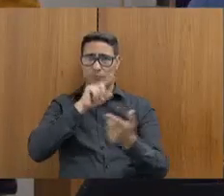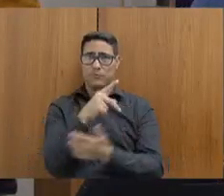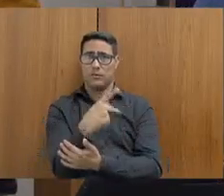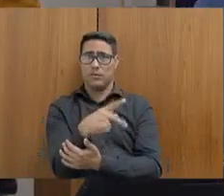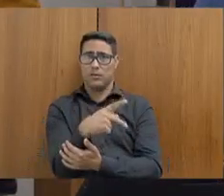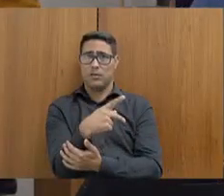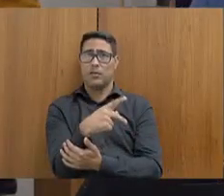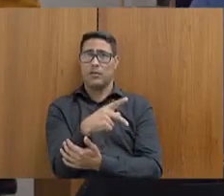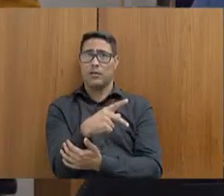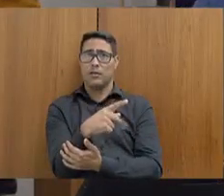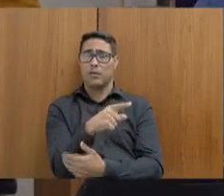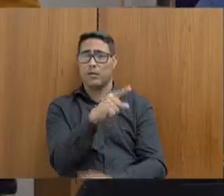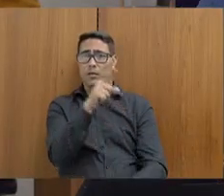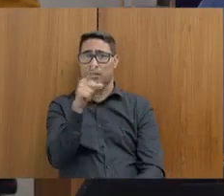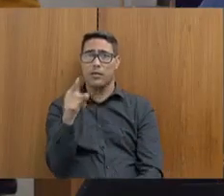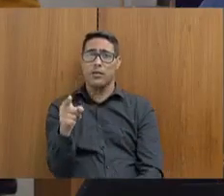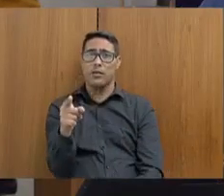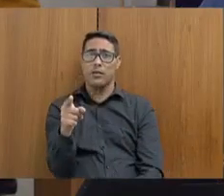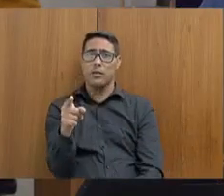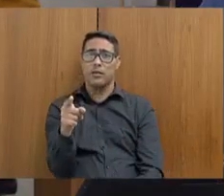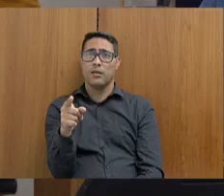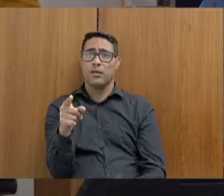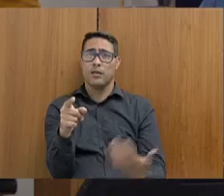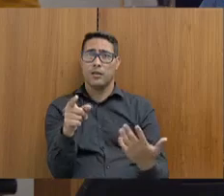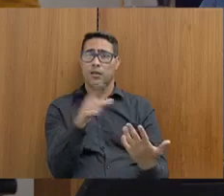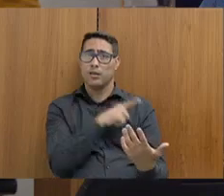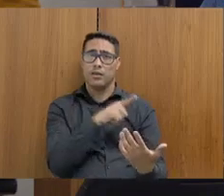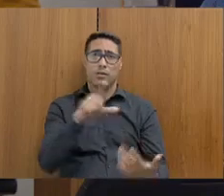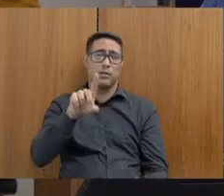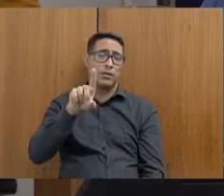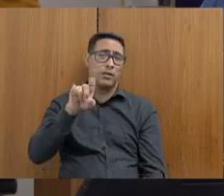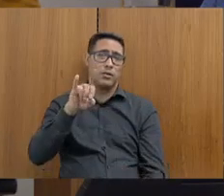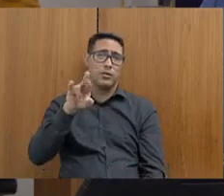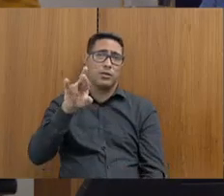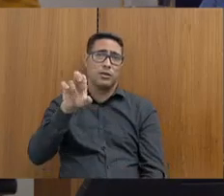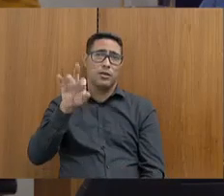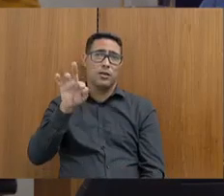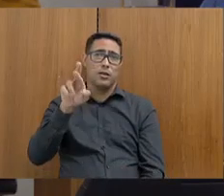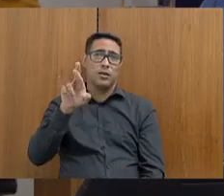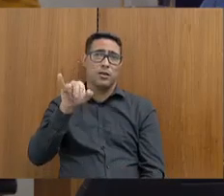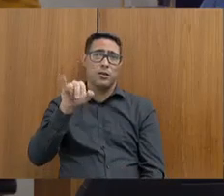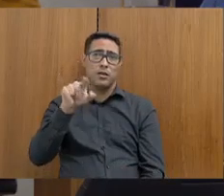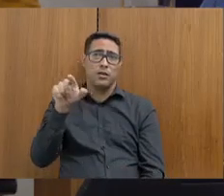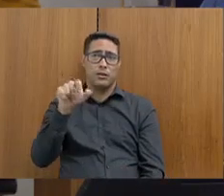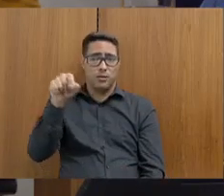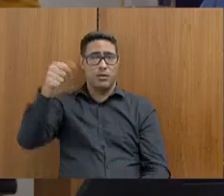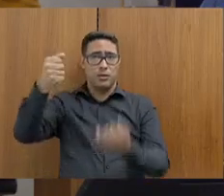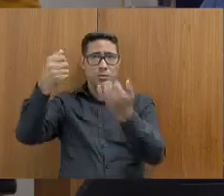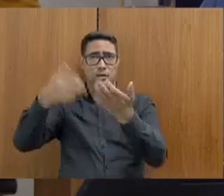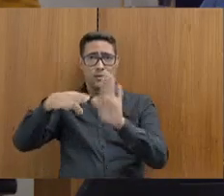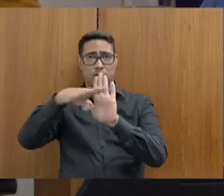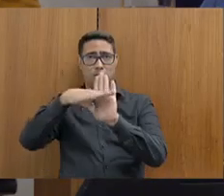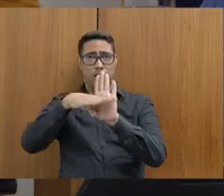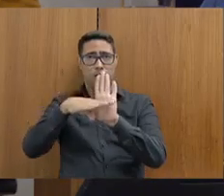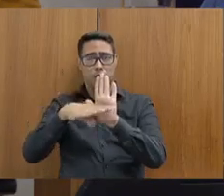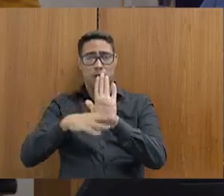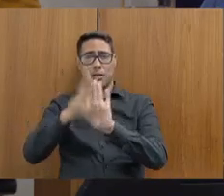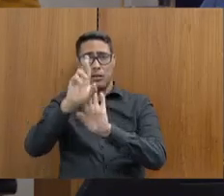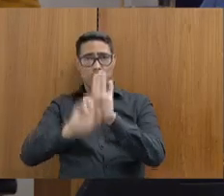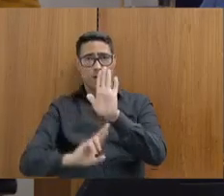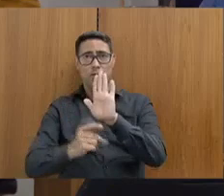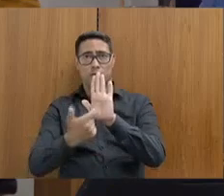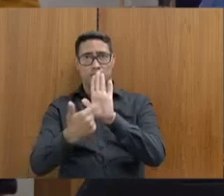segundo a nossa diretriz aqui da mesa, a resolução que